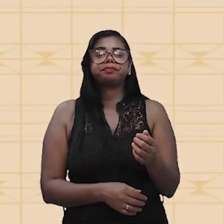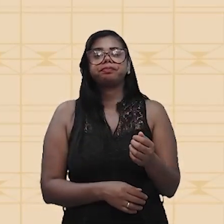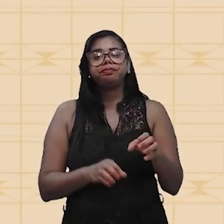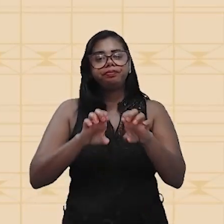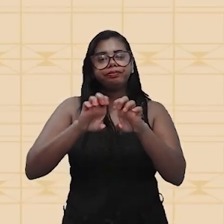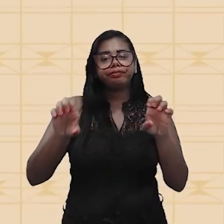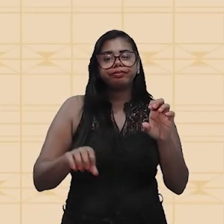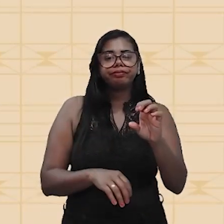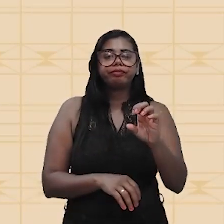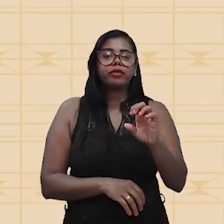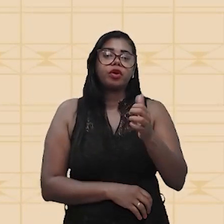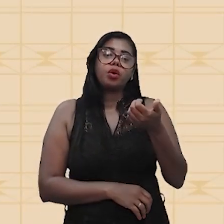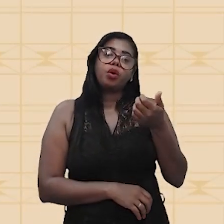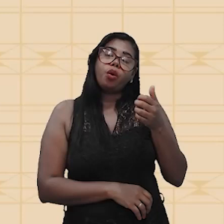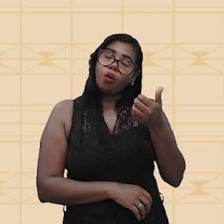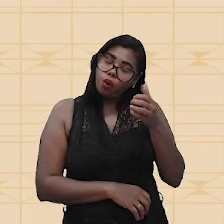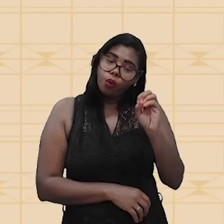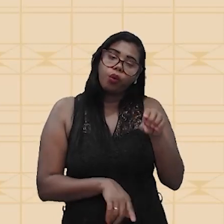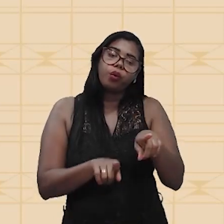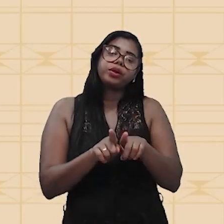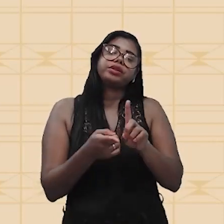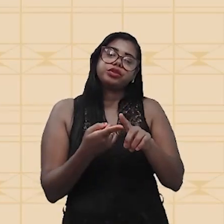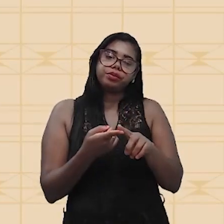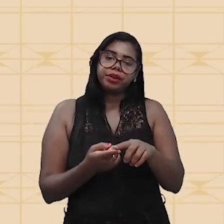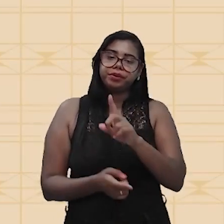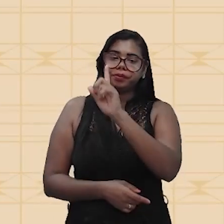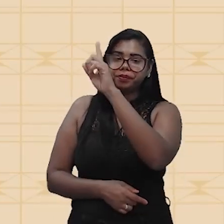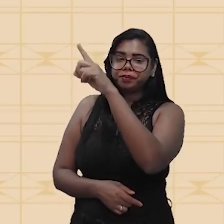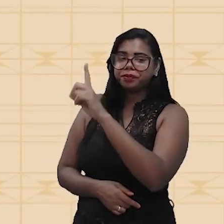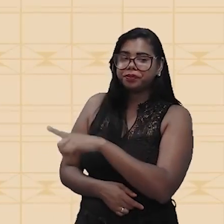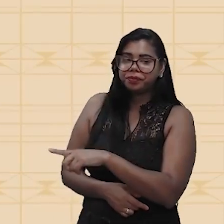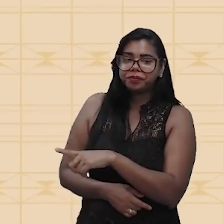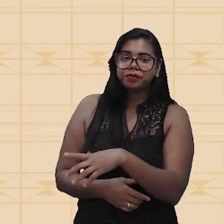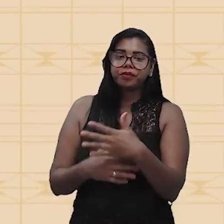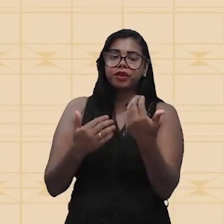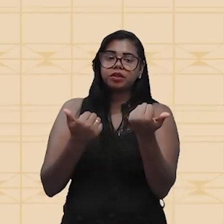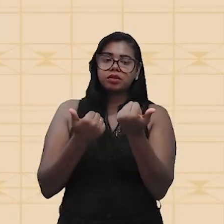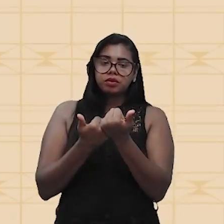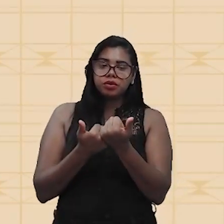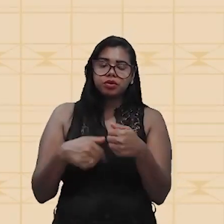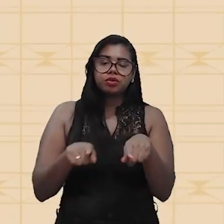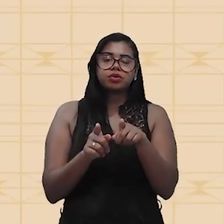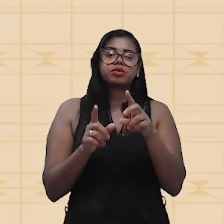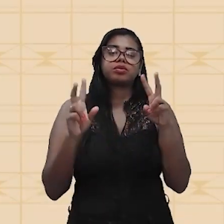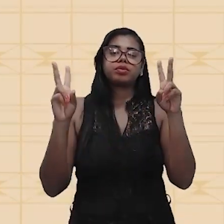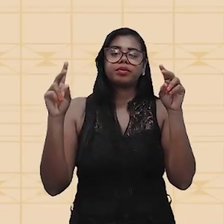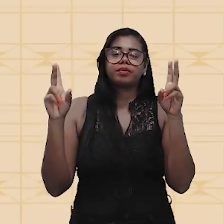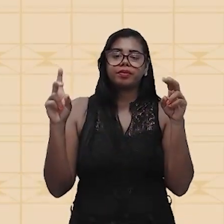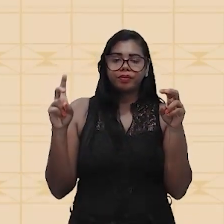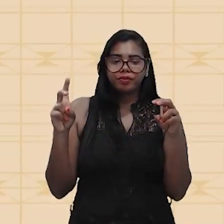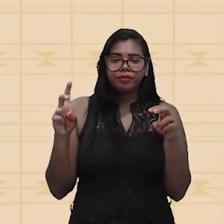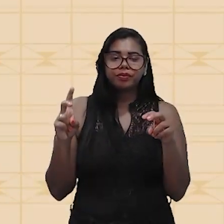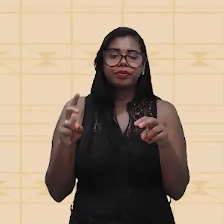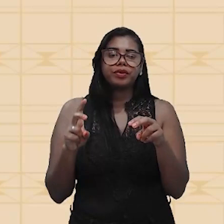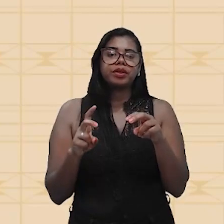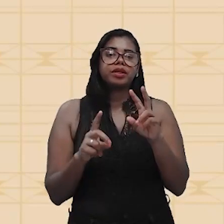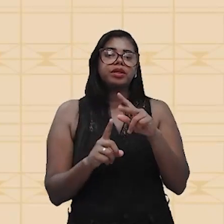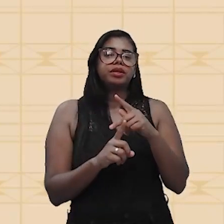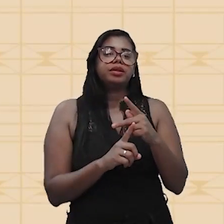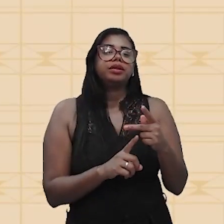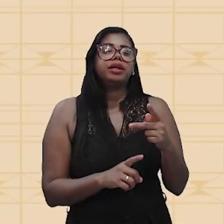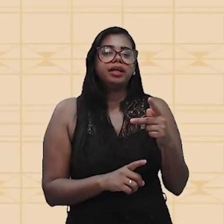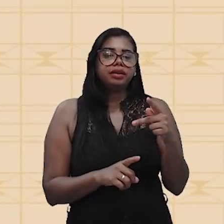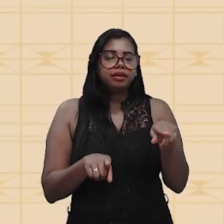expoentes negativos. Então, por conta disso, é comum substituirmos, abreviarmos essa potência de 10 com expoente negativo